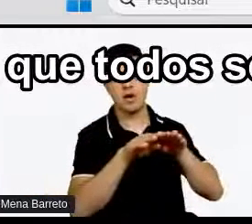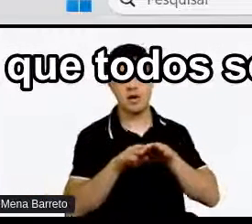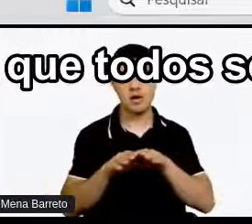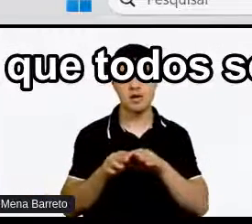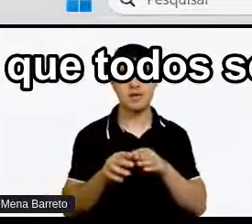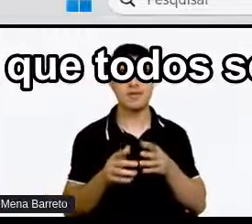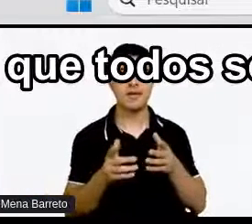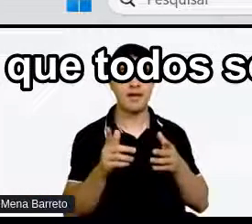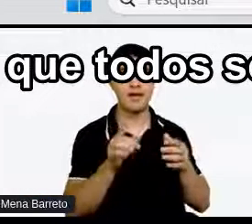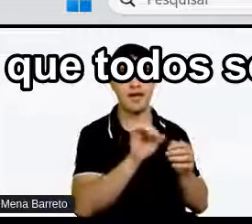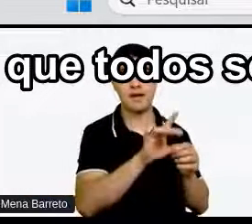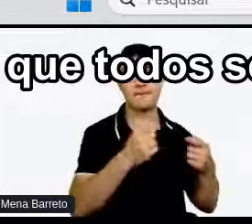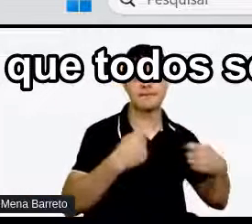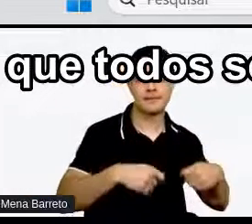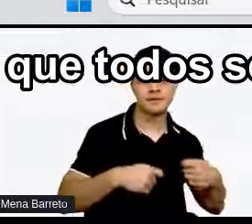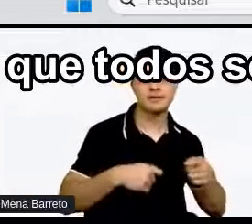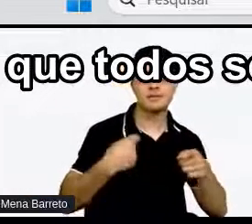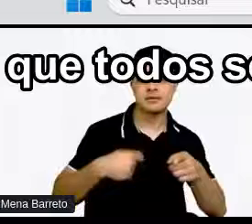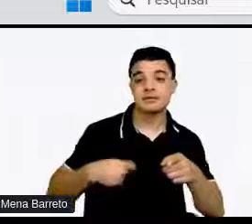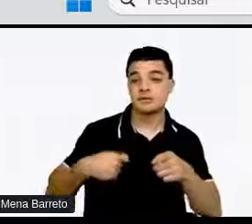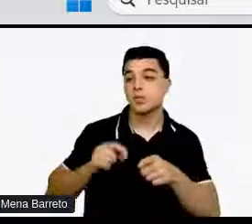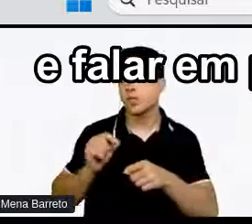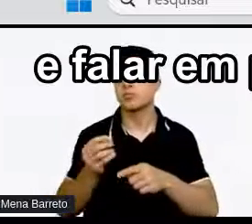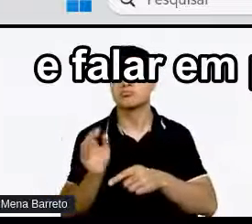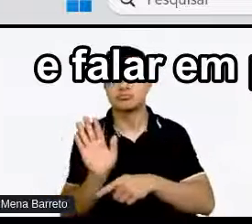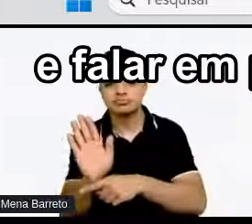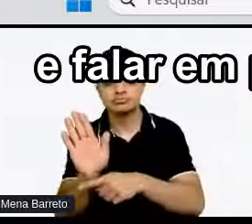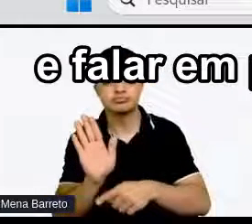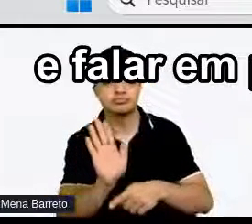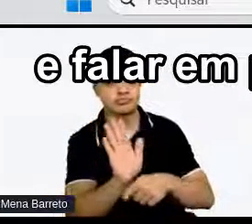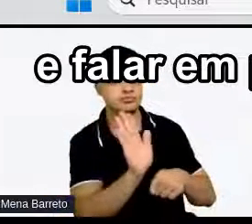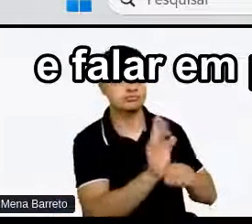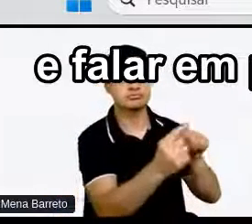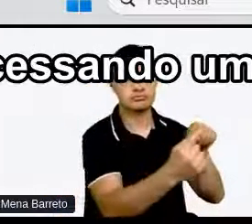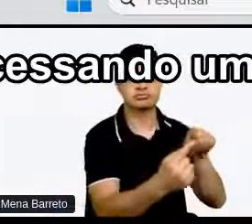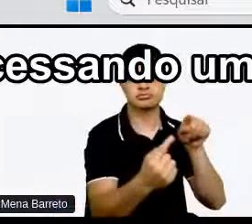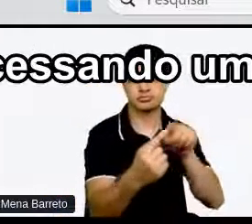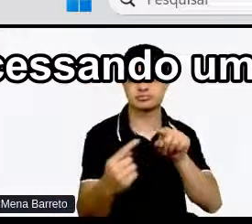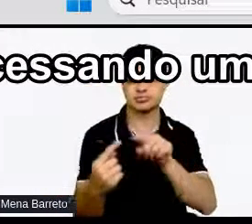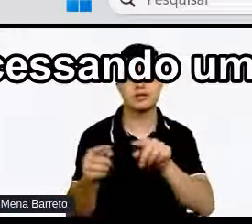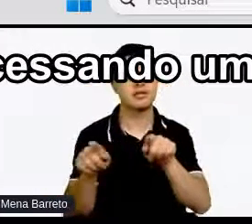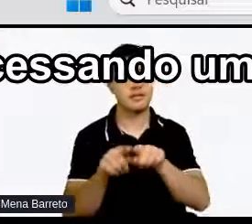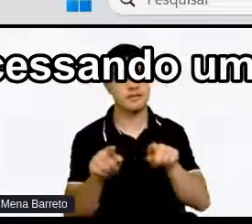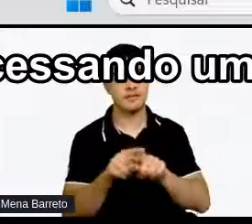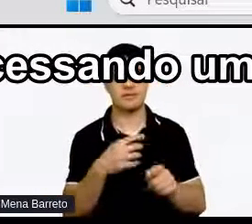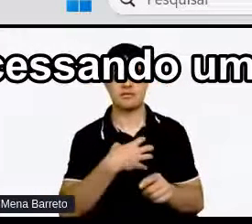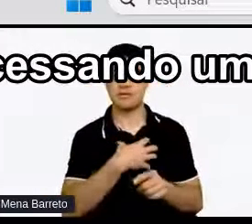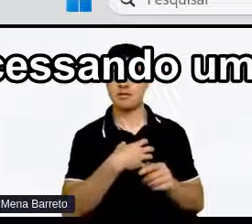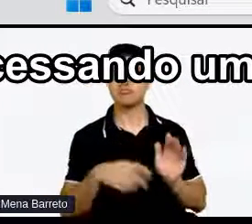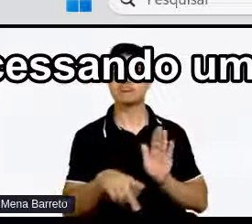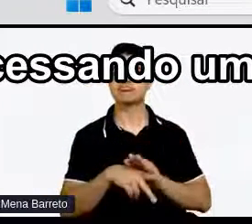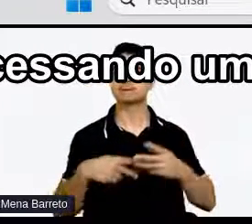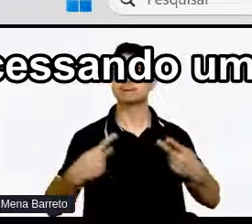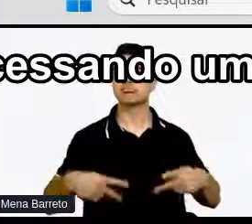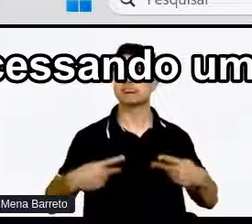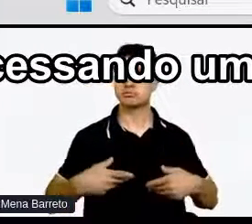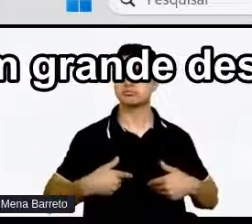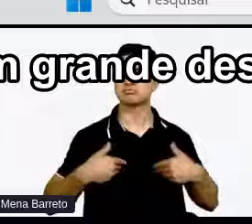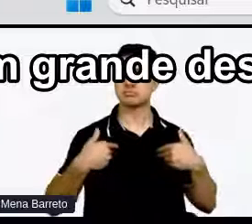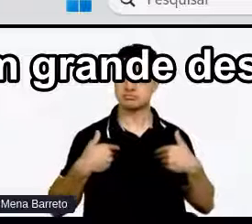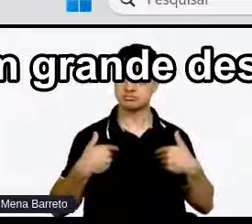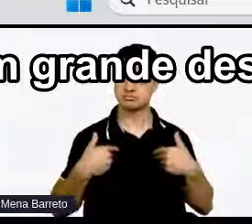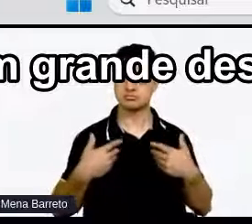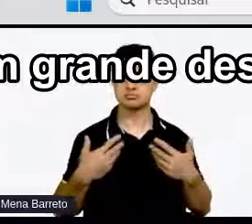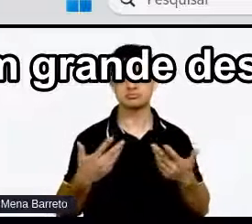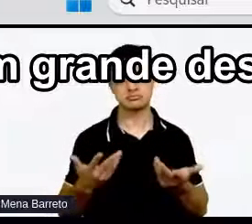necessário Para que todos Se sintam confortáveis E falar em pertencimento A gente está acessando Uma camada ainda mais complexa